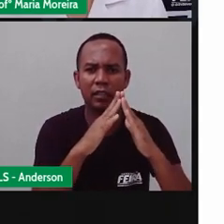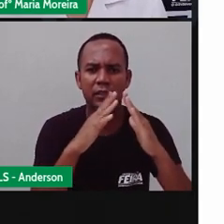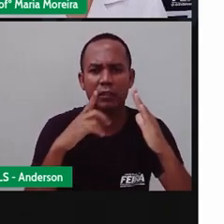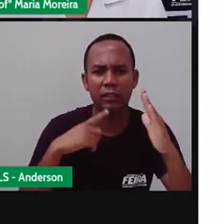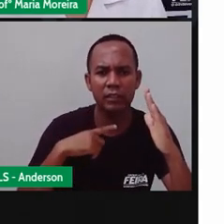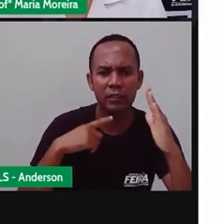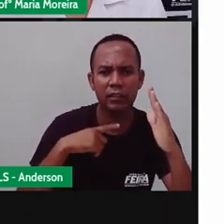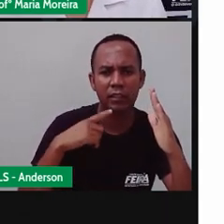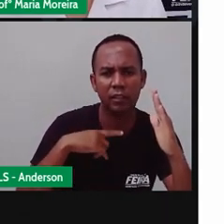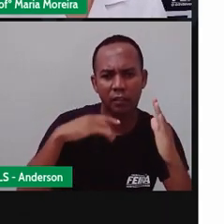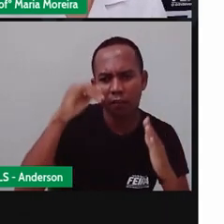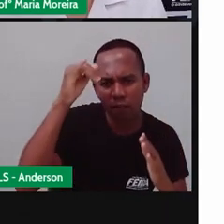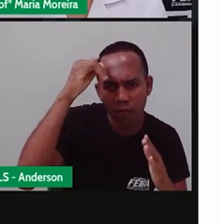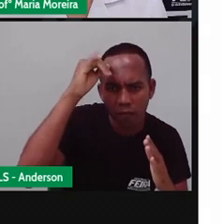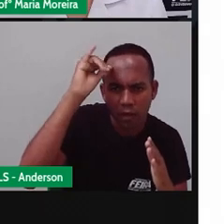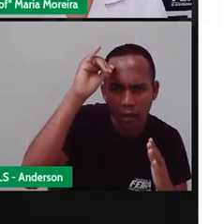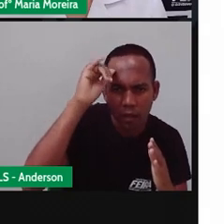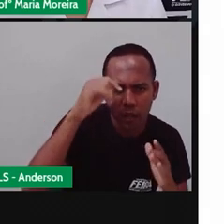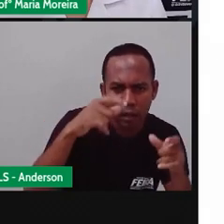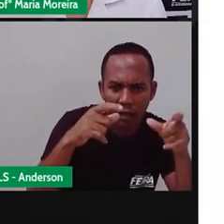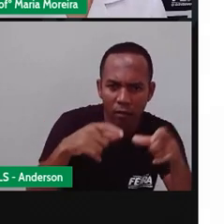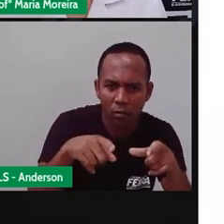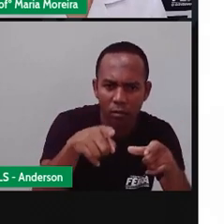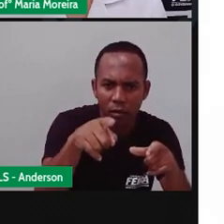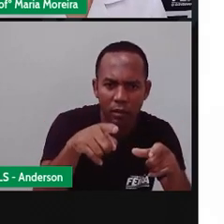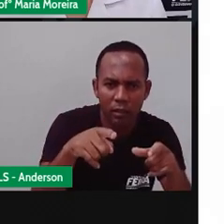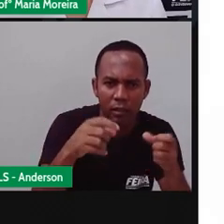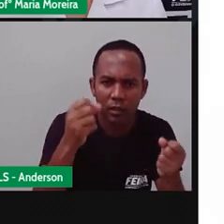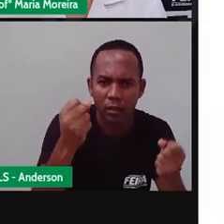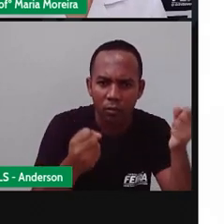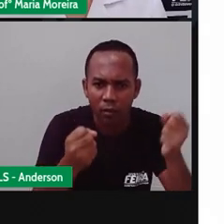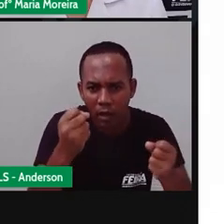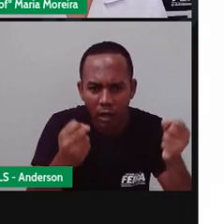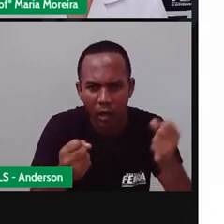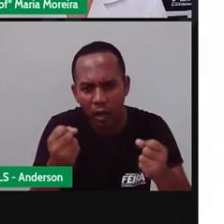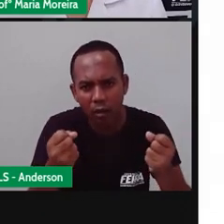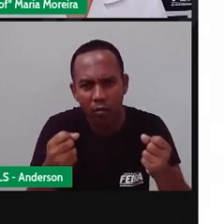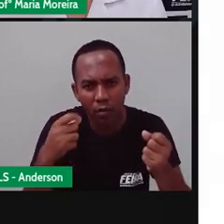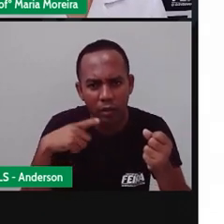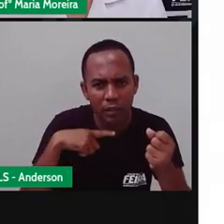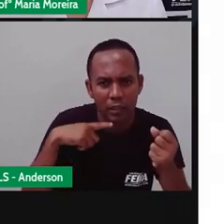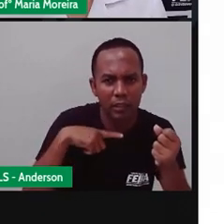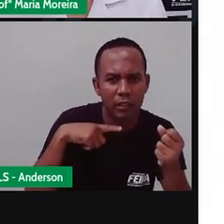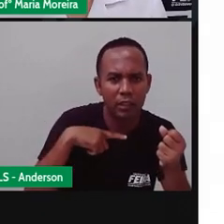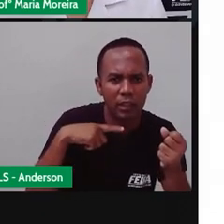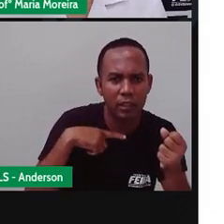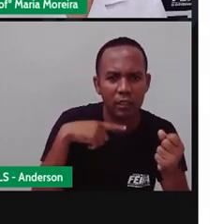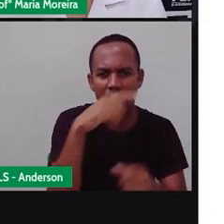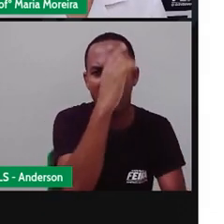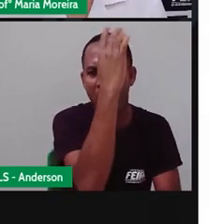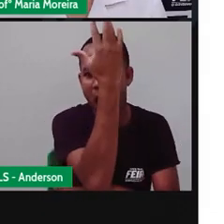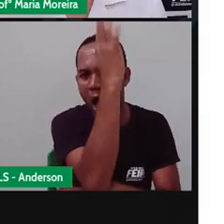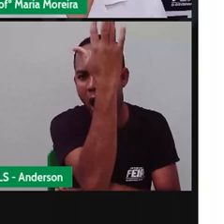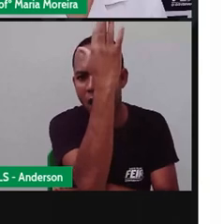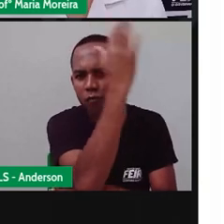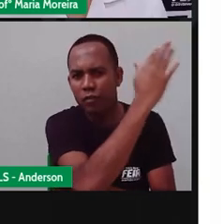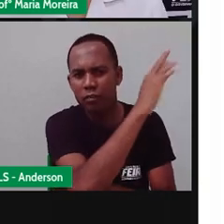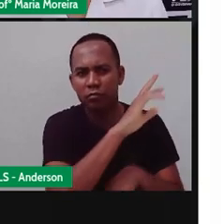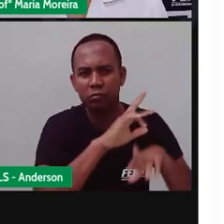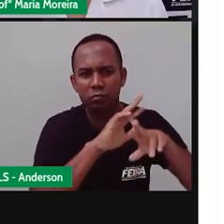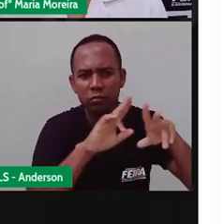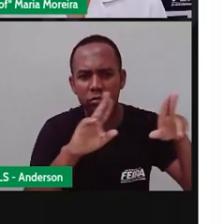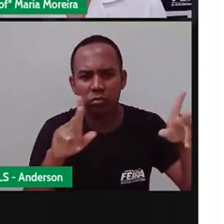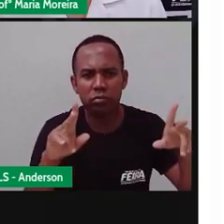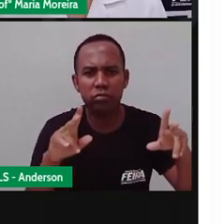uma vaca. Tem um carro. Tem uma árvore, não é isso?